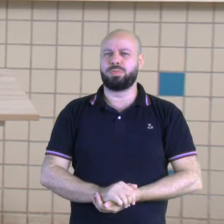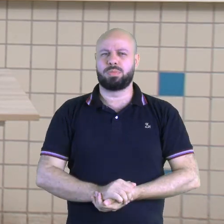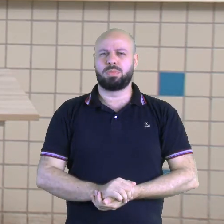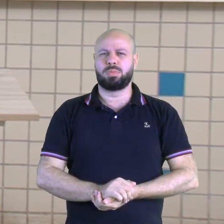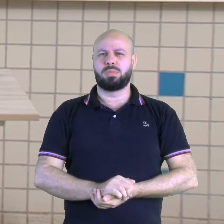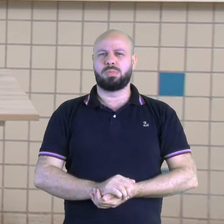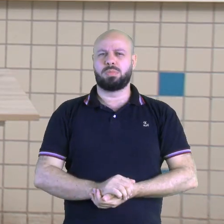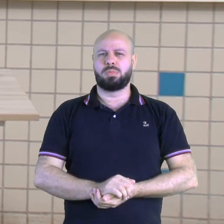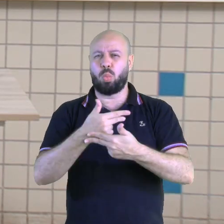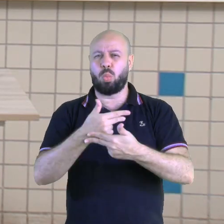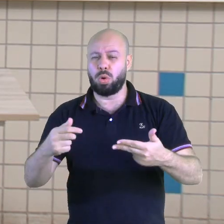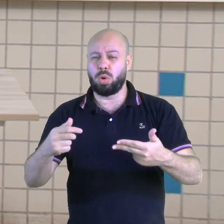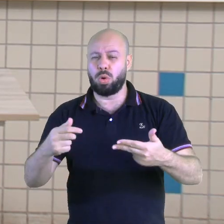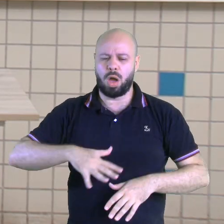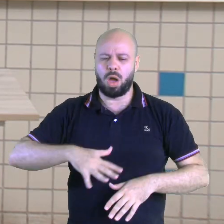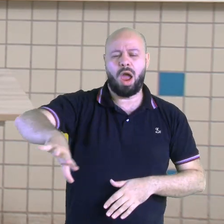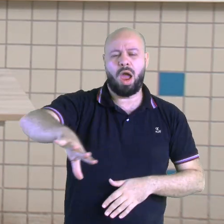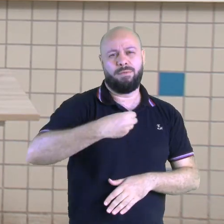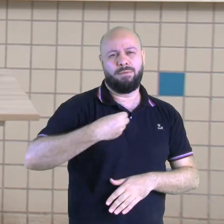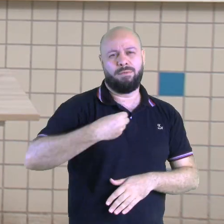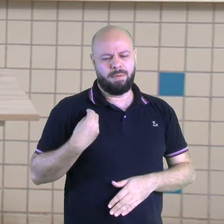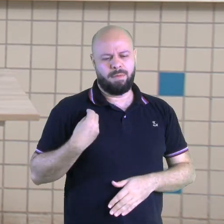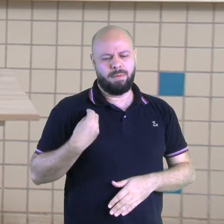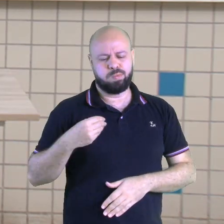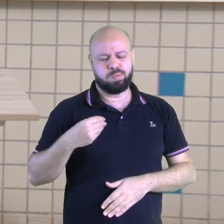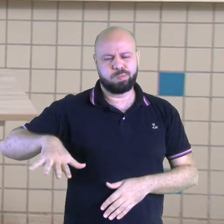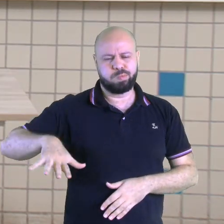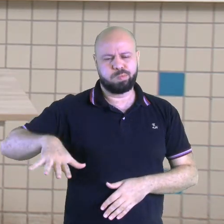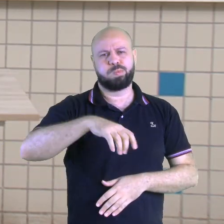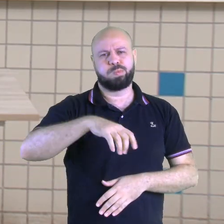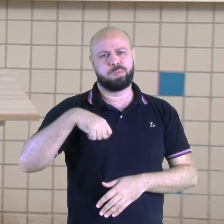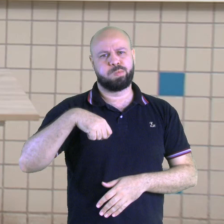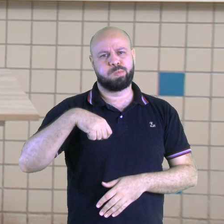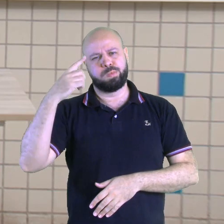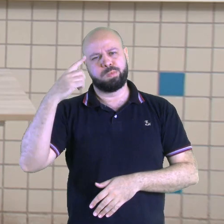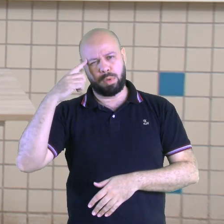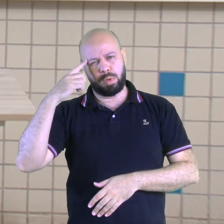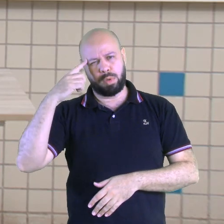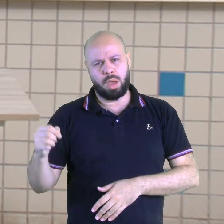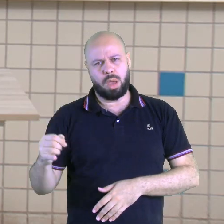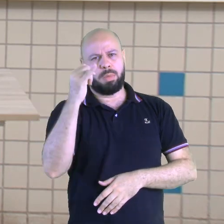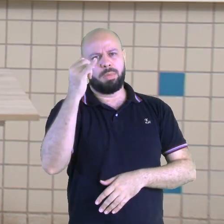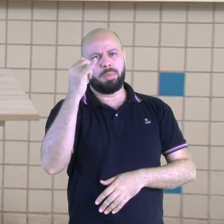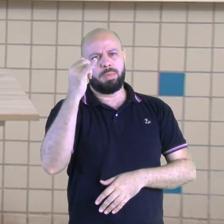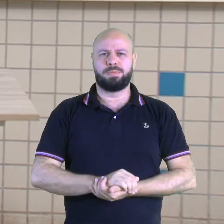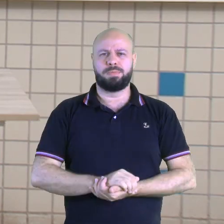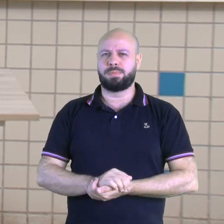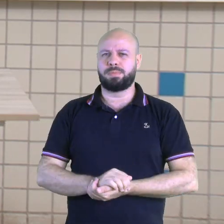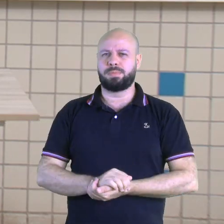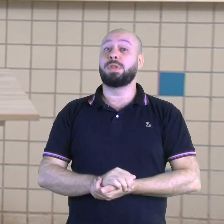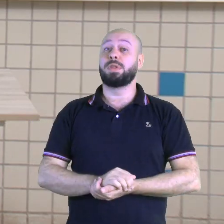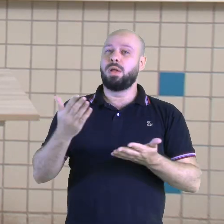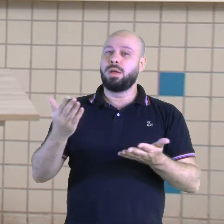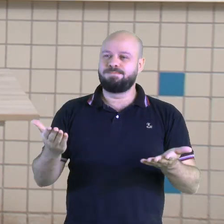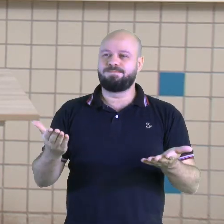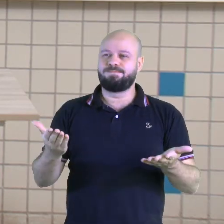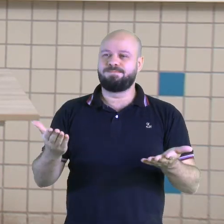o habitat onde a gente está vivendo, porque todos eles é muito importante. Olha, pessoal,